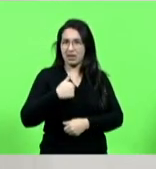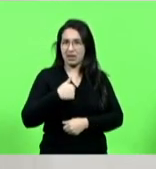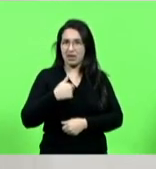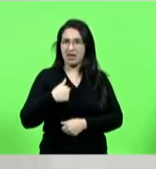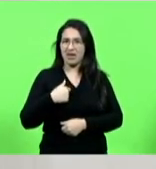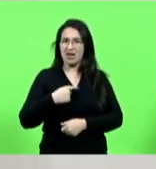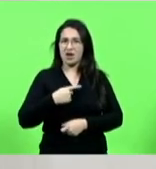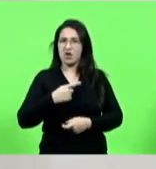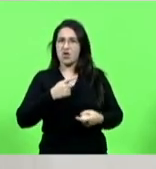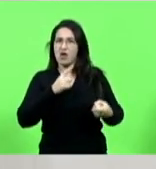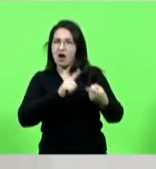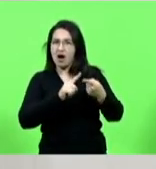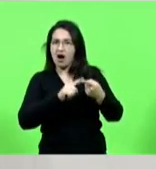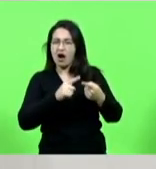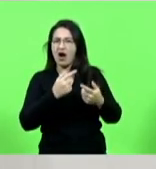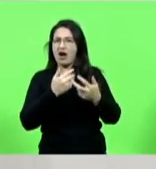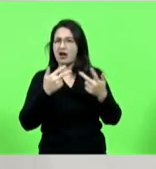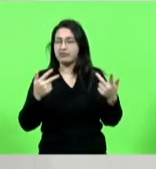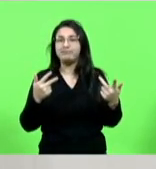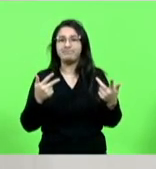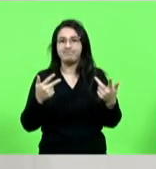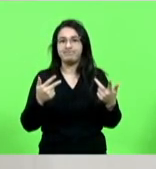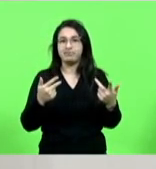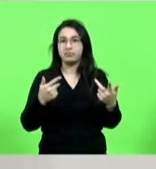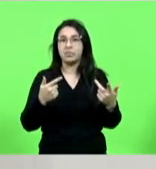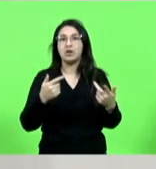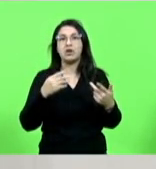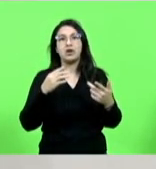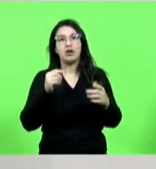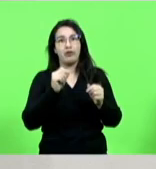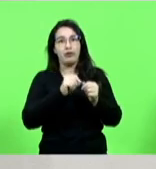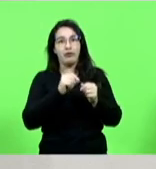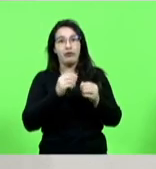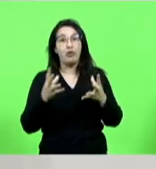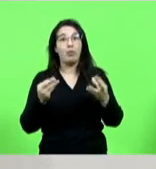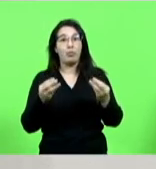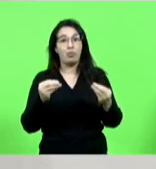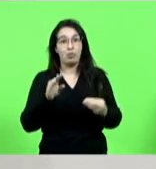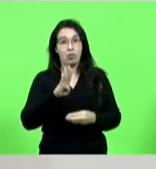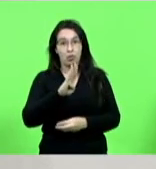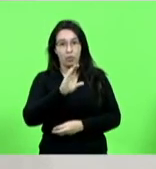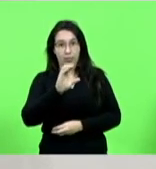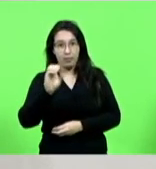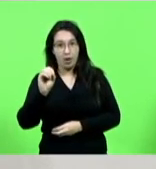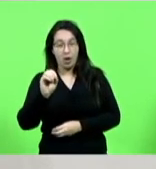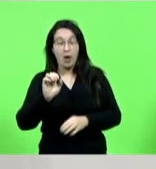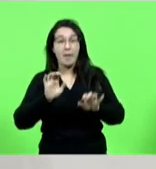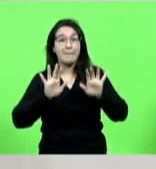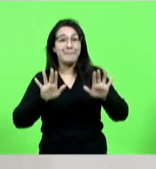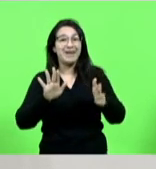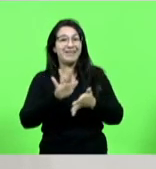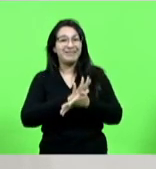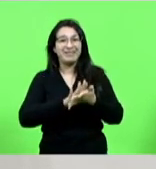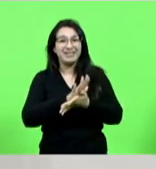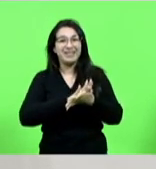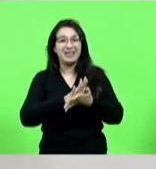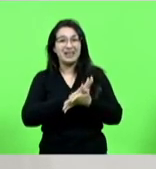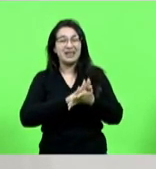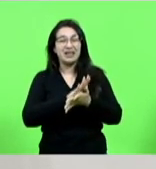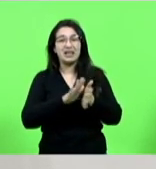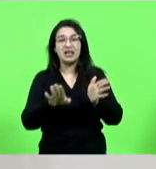eu abri muitos boletinhos de ocorrência, muitos, mas nada veio